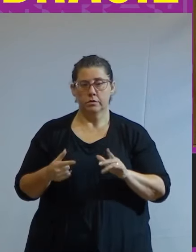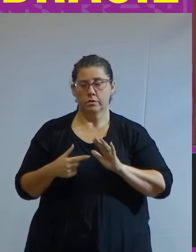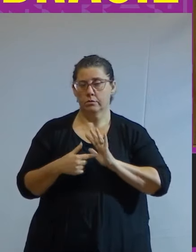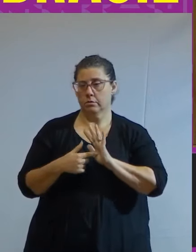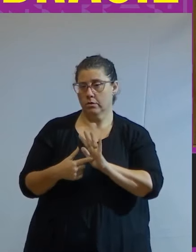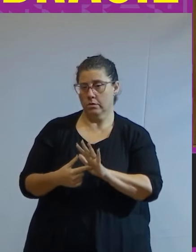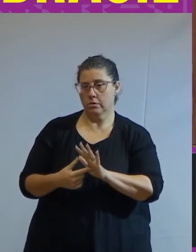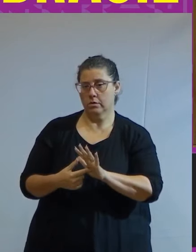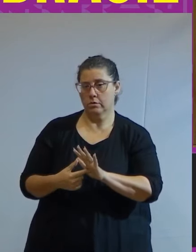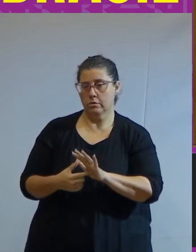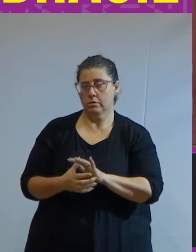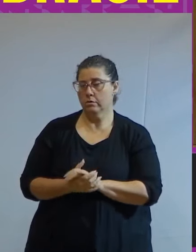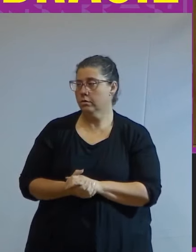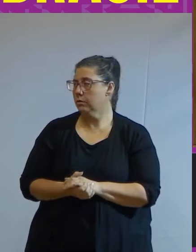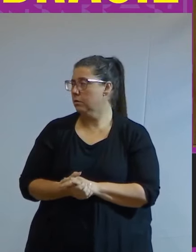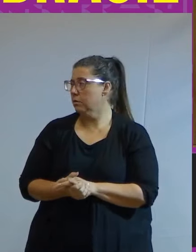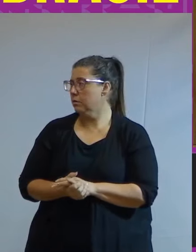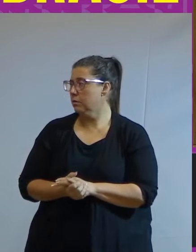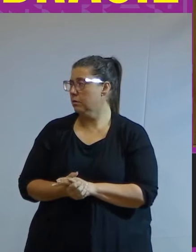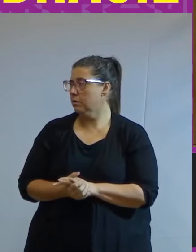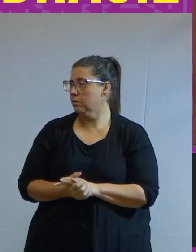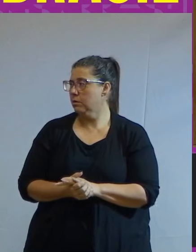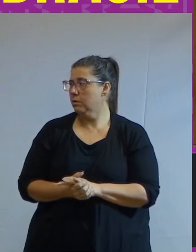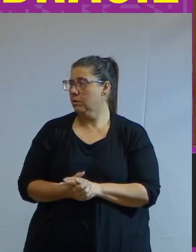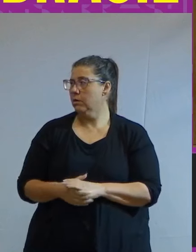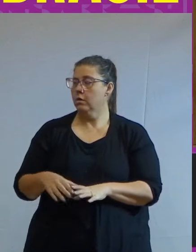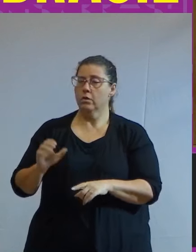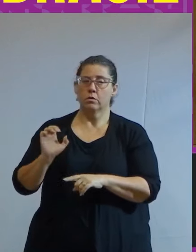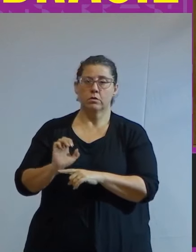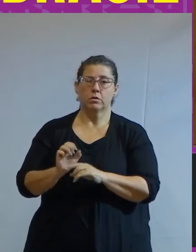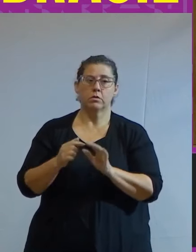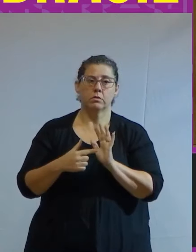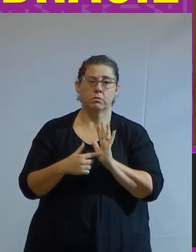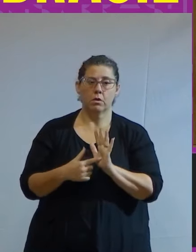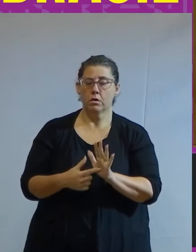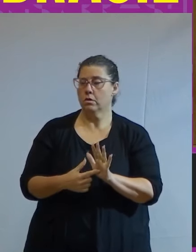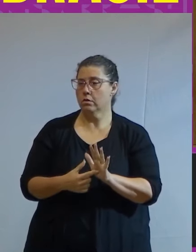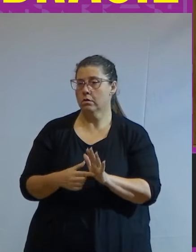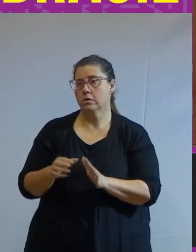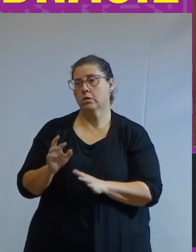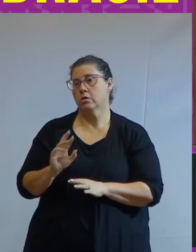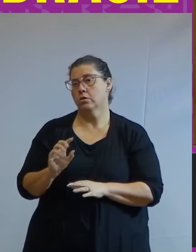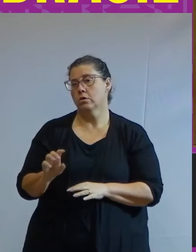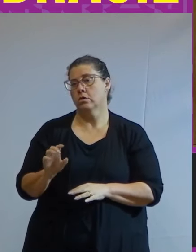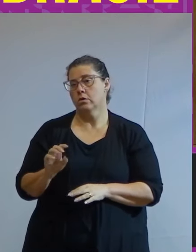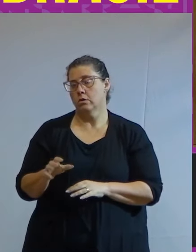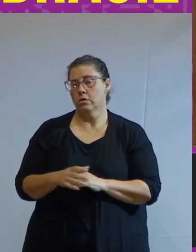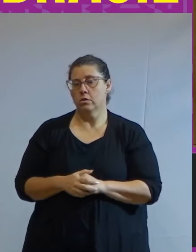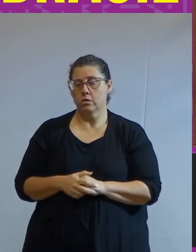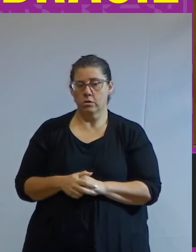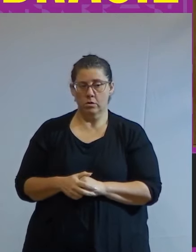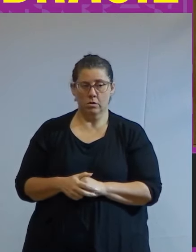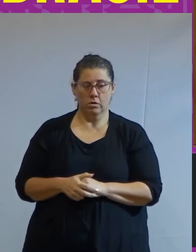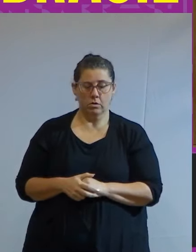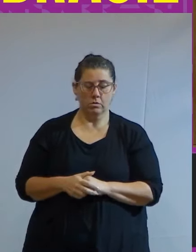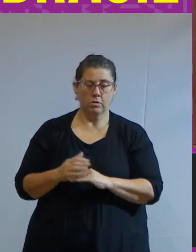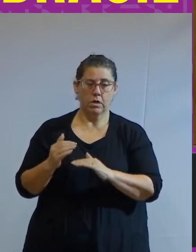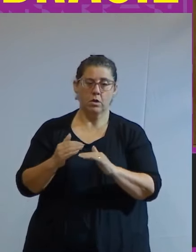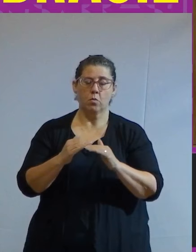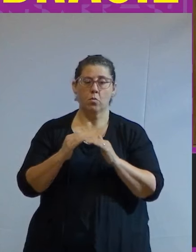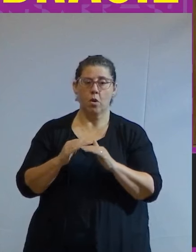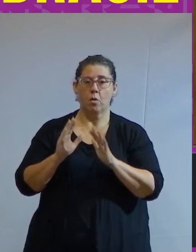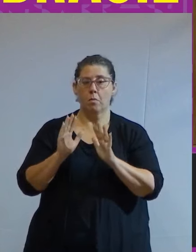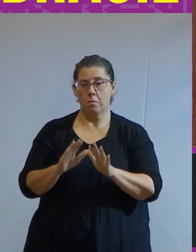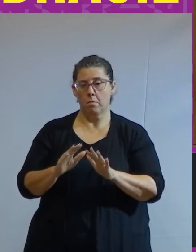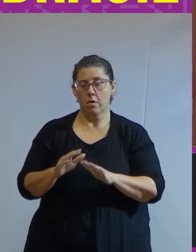Fausto não a contradição o Estado se apresenta portanto não mais como um árbitro entre iguais mas